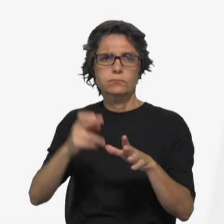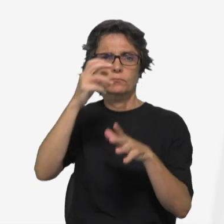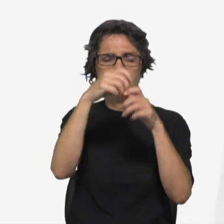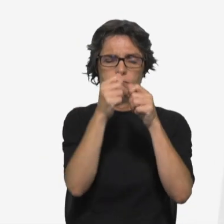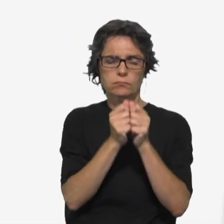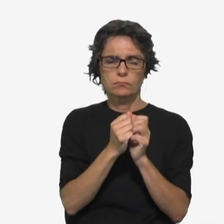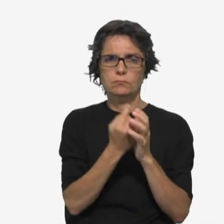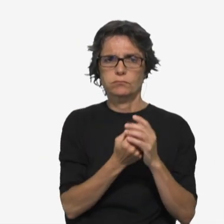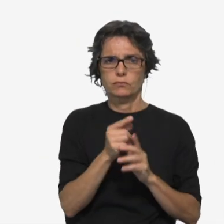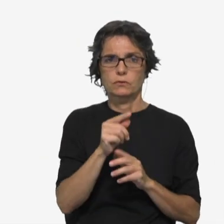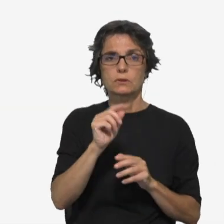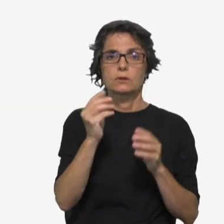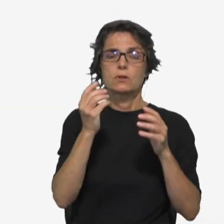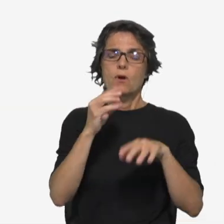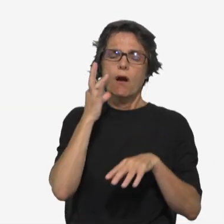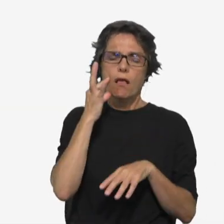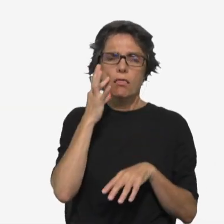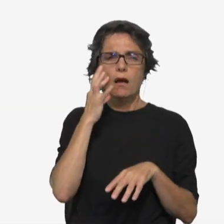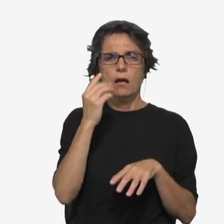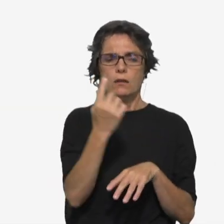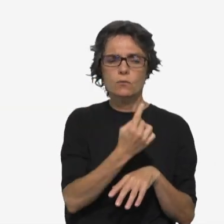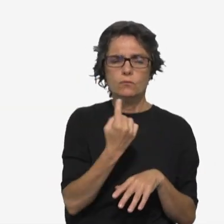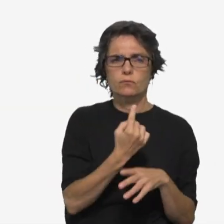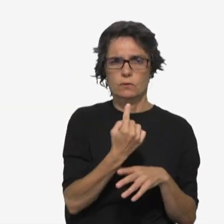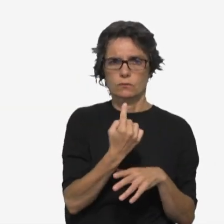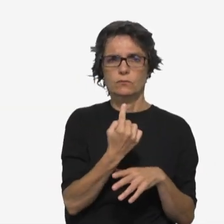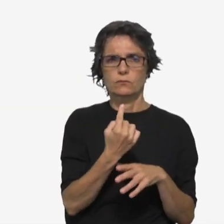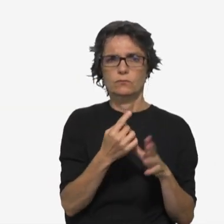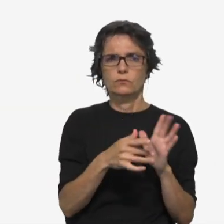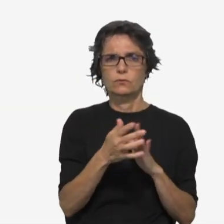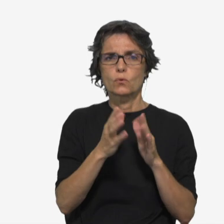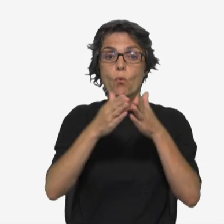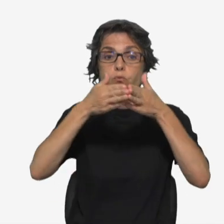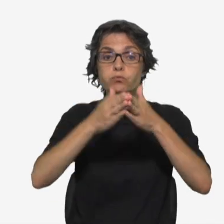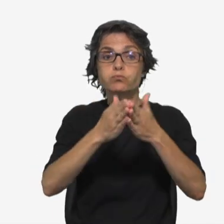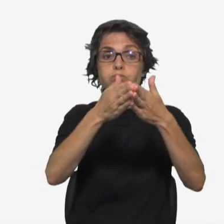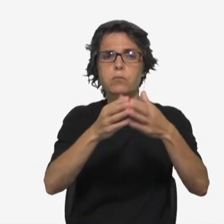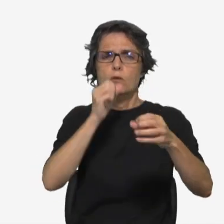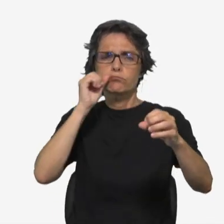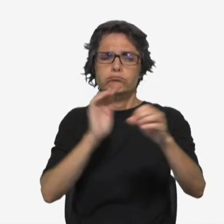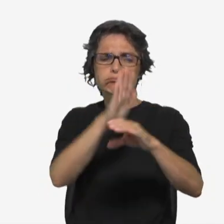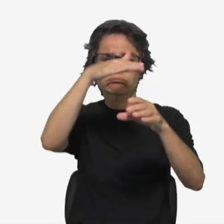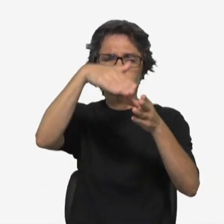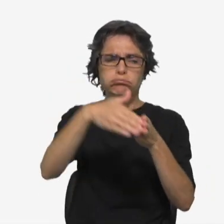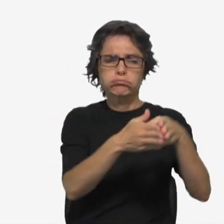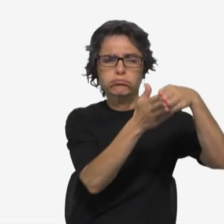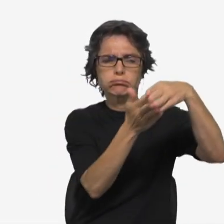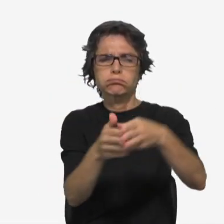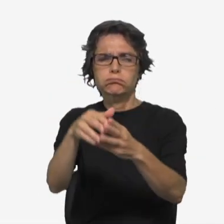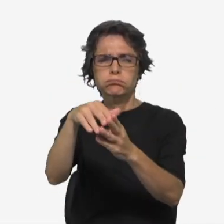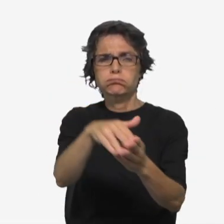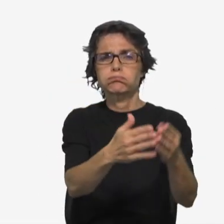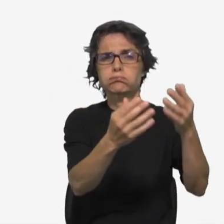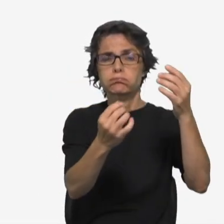sós. Ao cair da tarde, estava ali sozinho. O barco ia já no meio do mar, açoitado pelas